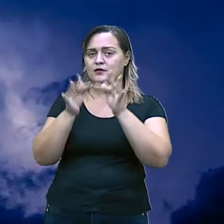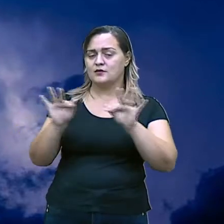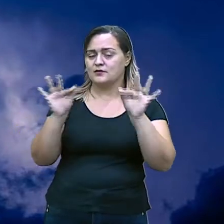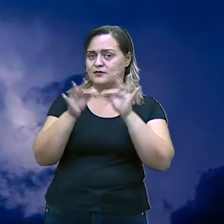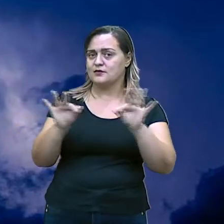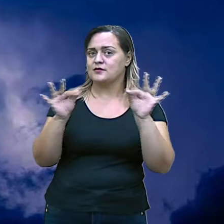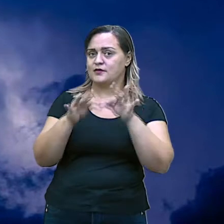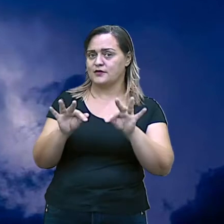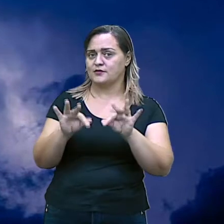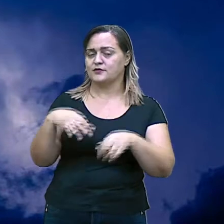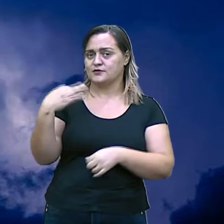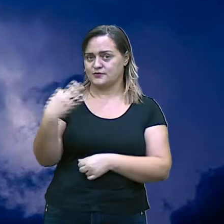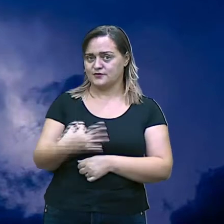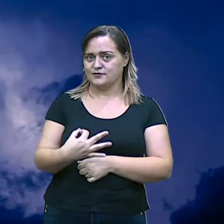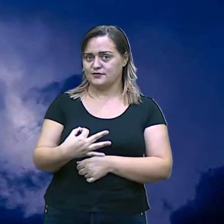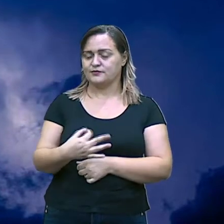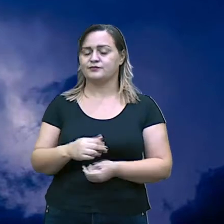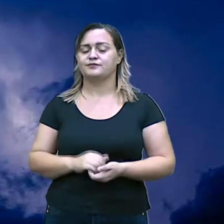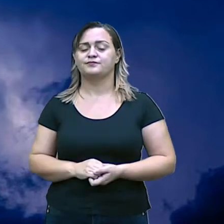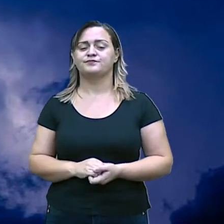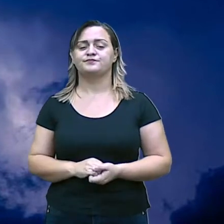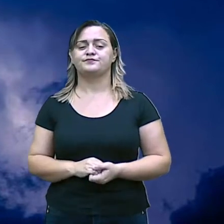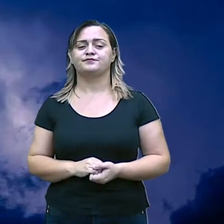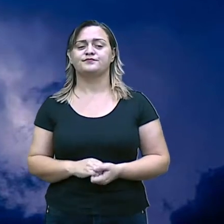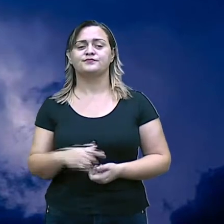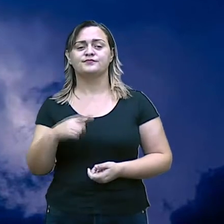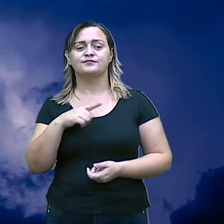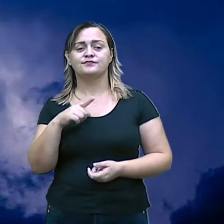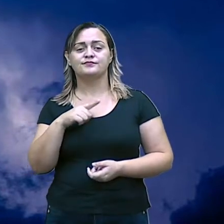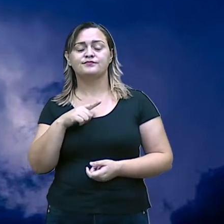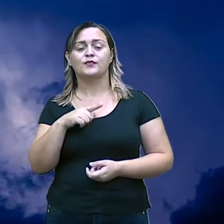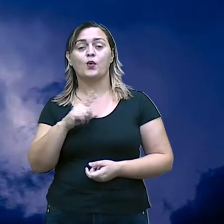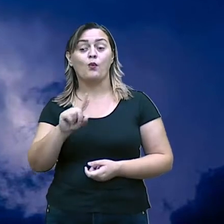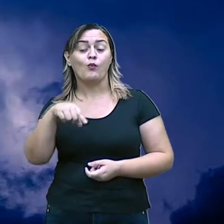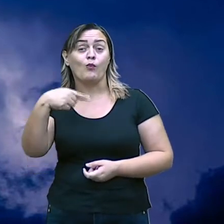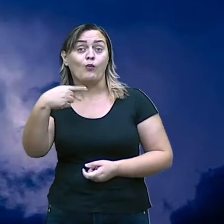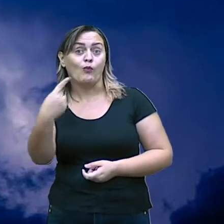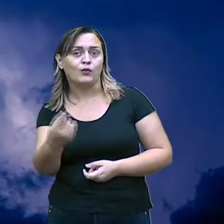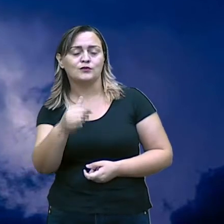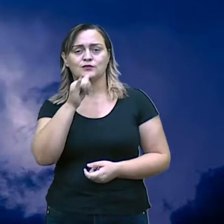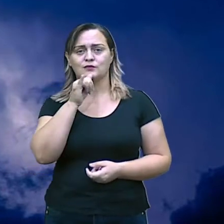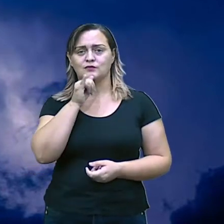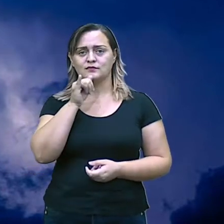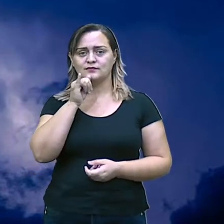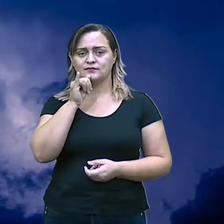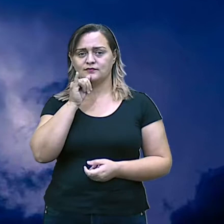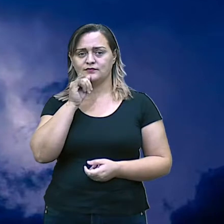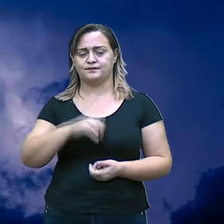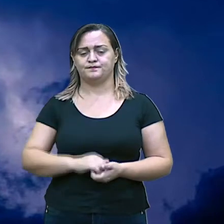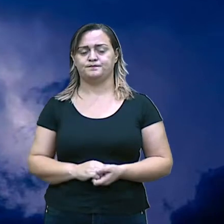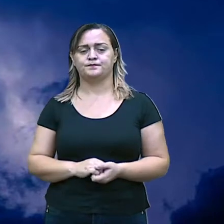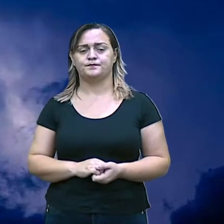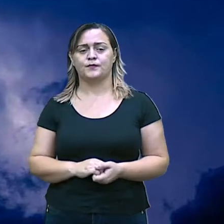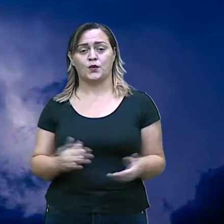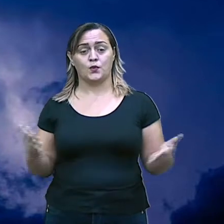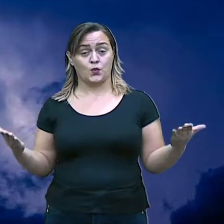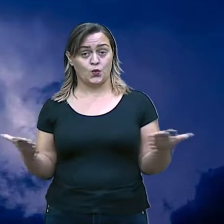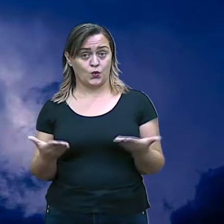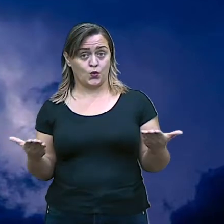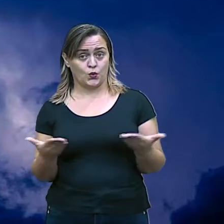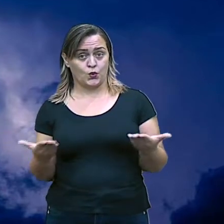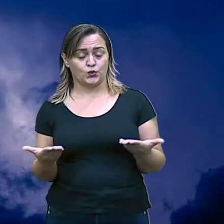nessa pegada aí de análise sintática, teremos o quê? Mais um exemplo. De olho na tela. Hoje, o professor